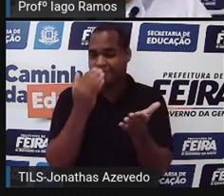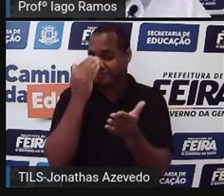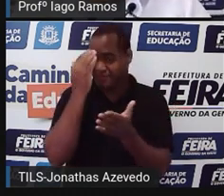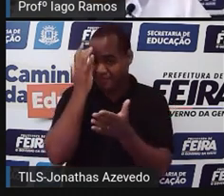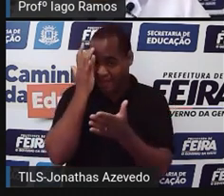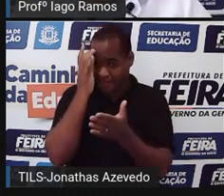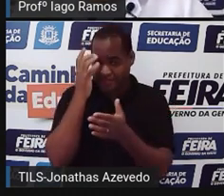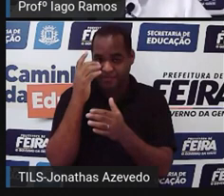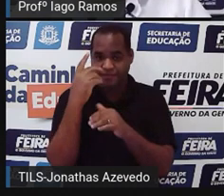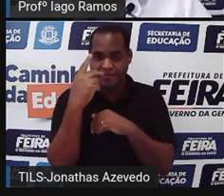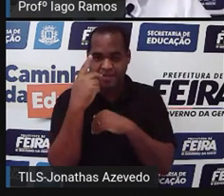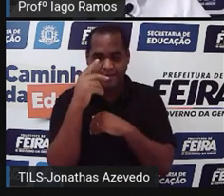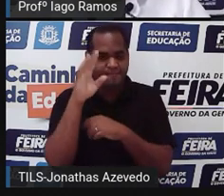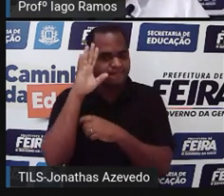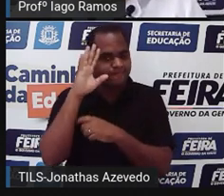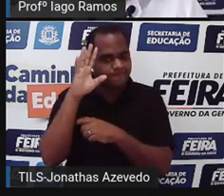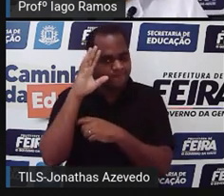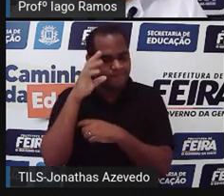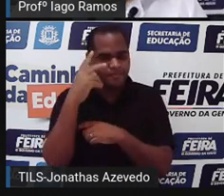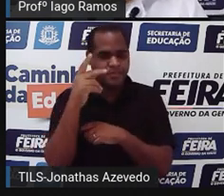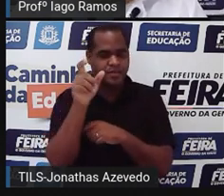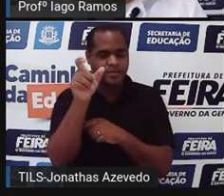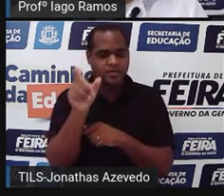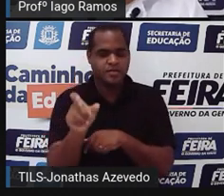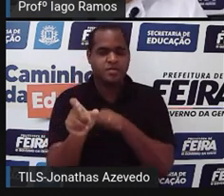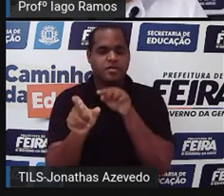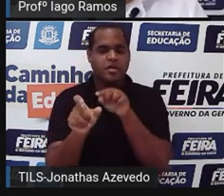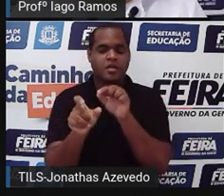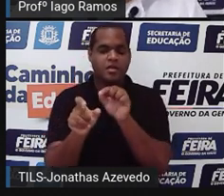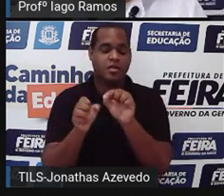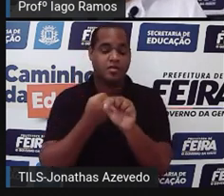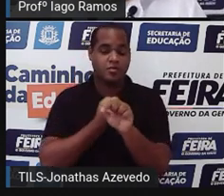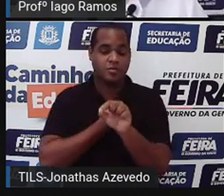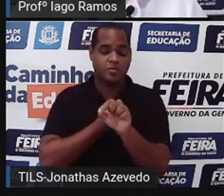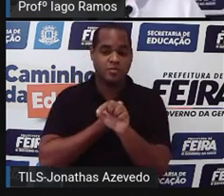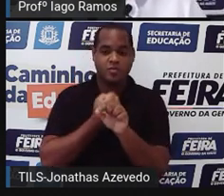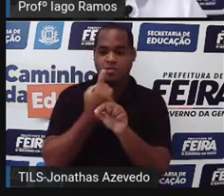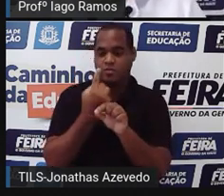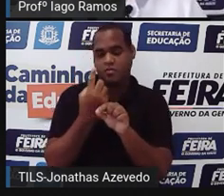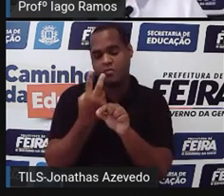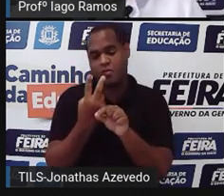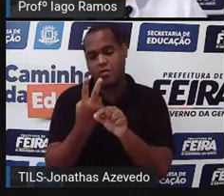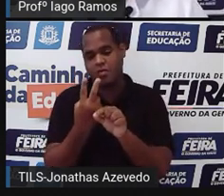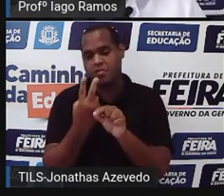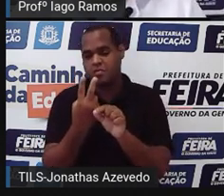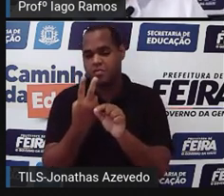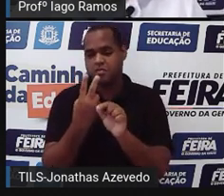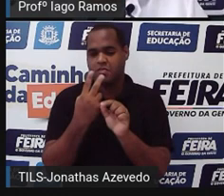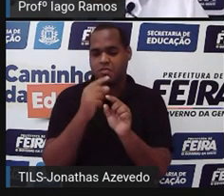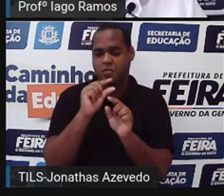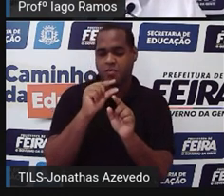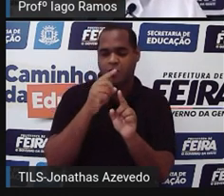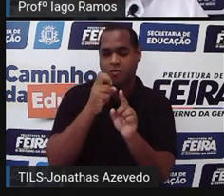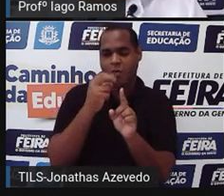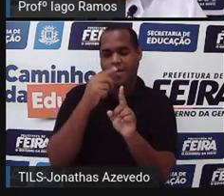que o seu caso fica ali no número 1 para pouco, o número 2 para metade,